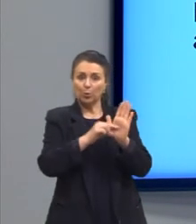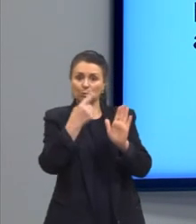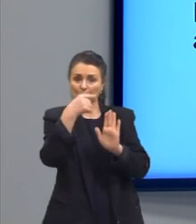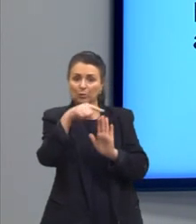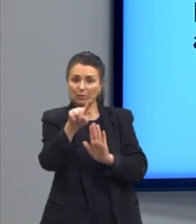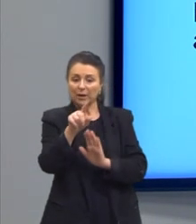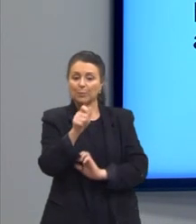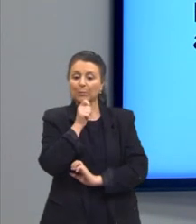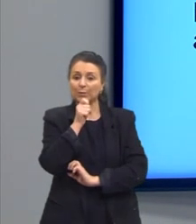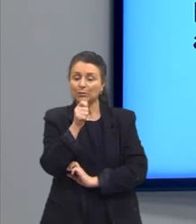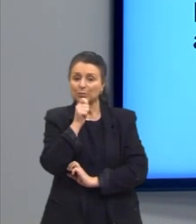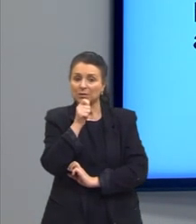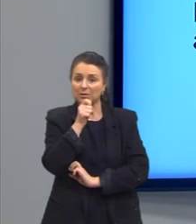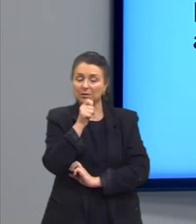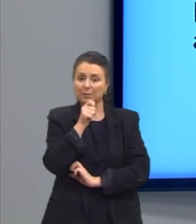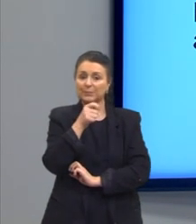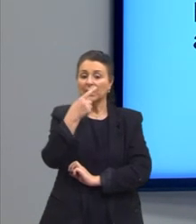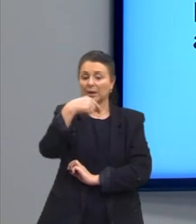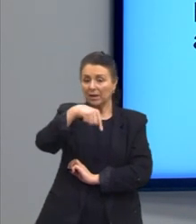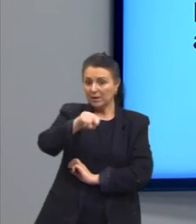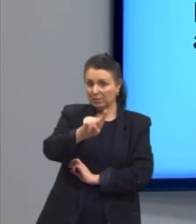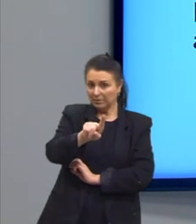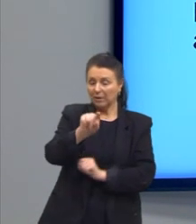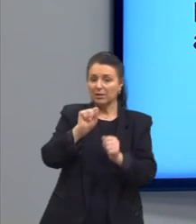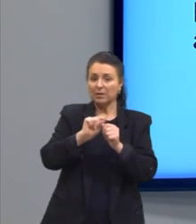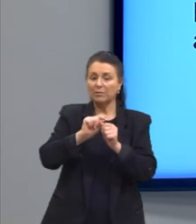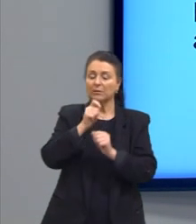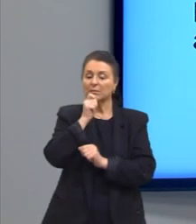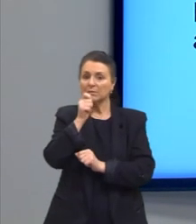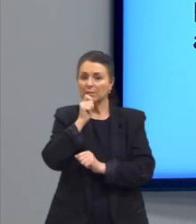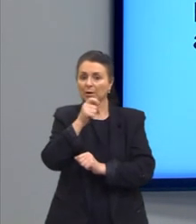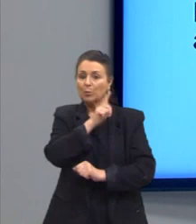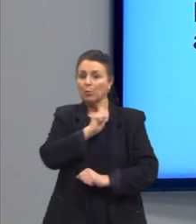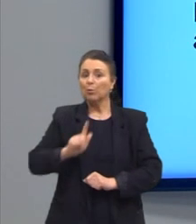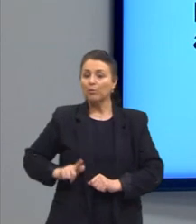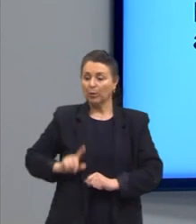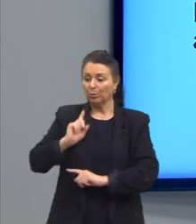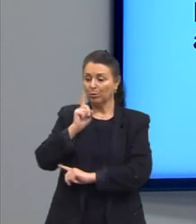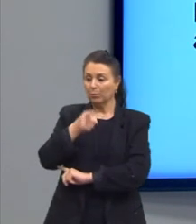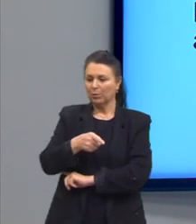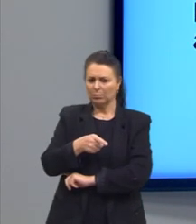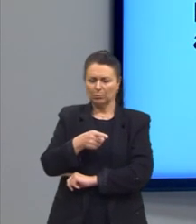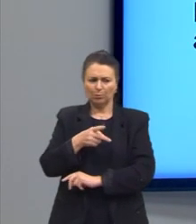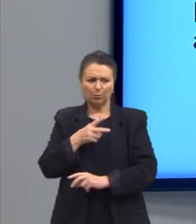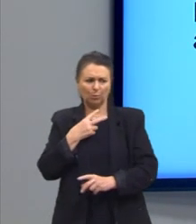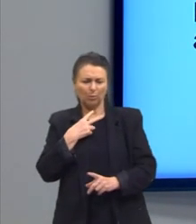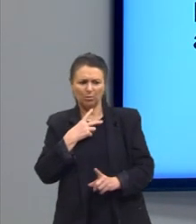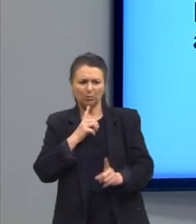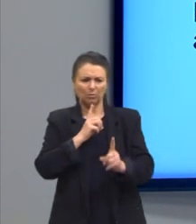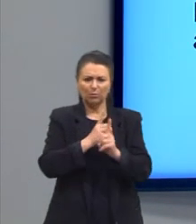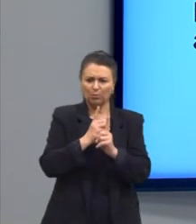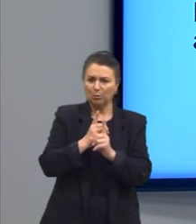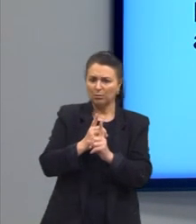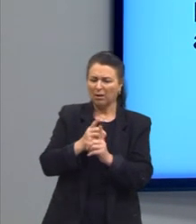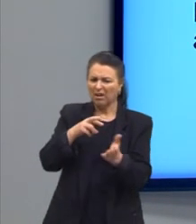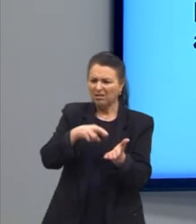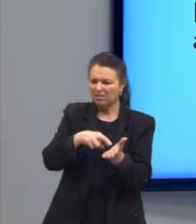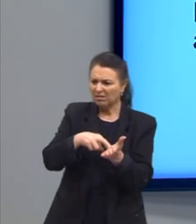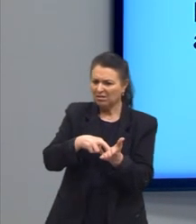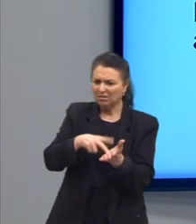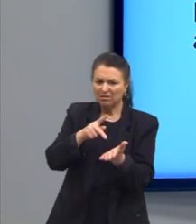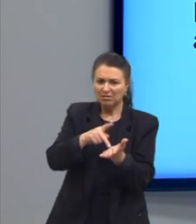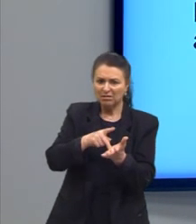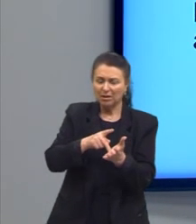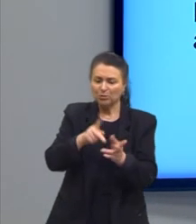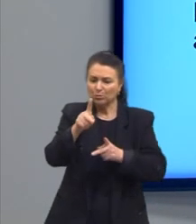jornalista para fazer uma reportagem, porque o governo envia ele para lá. Quando ele chega lá e vê a realidade daquele povo, as coisas